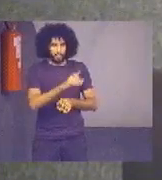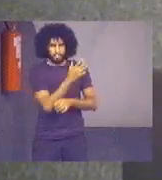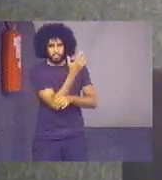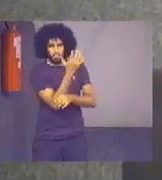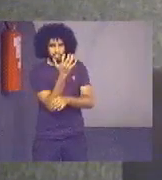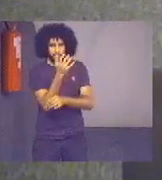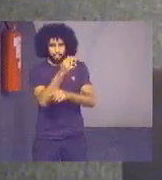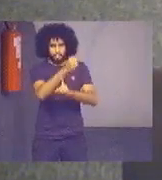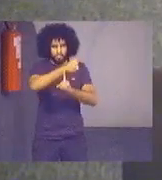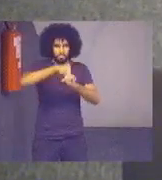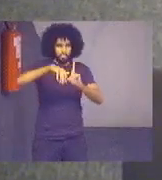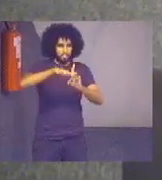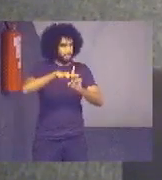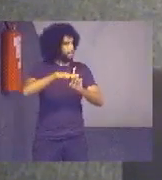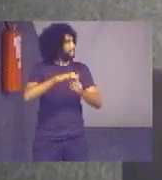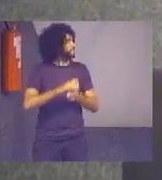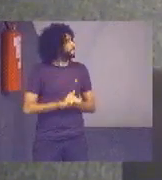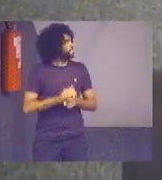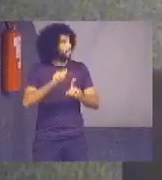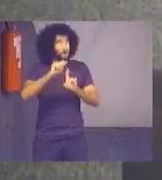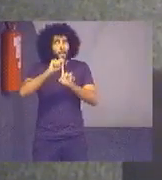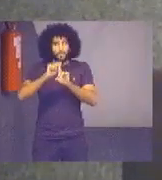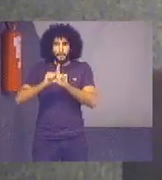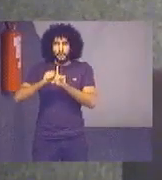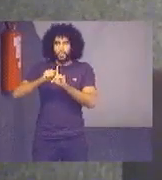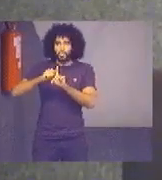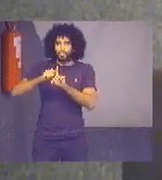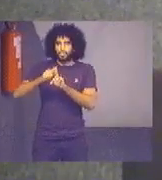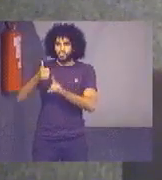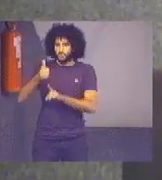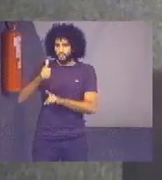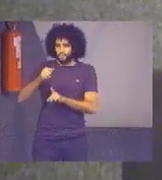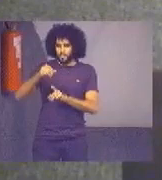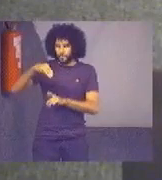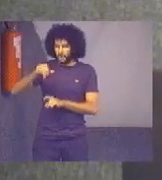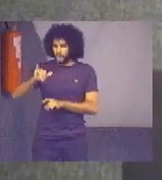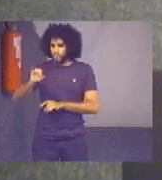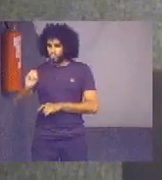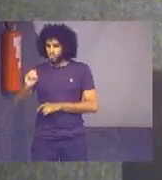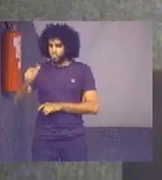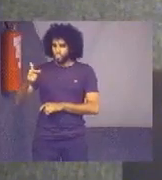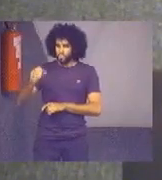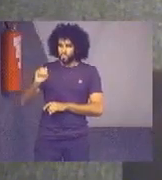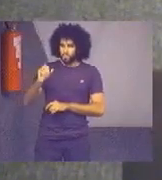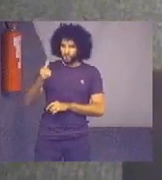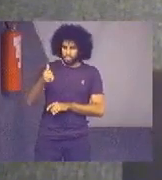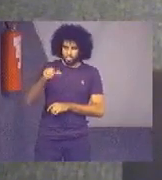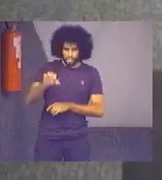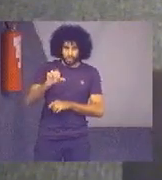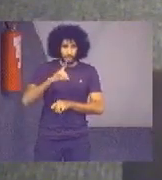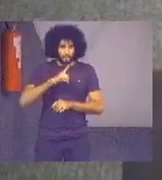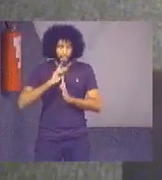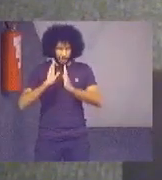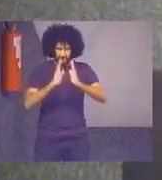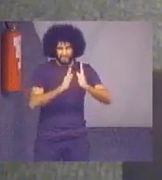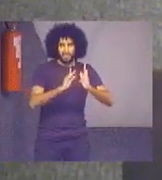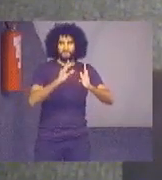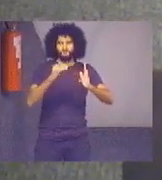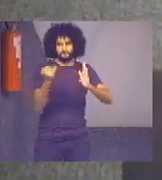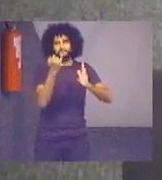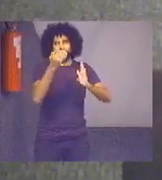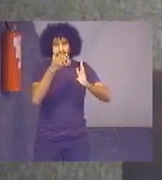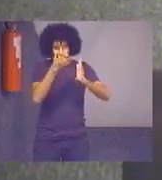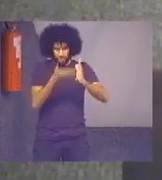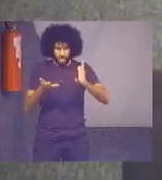maio de 2019, gente também fez um processo de verificação da correção da série histórica. E aí, eu chamo a atenção para essa fase, que ela é muito importante,